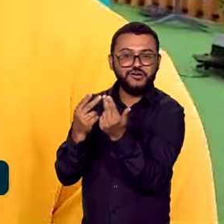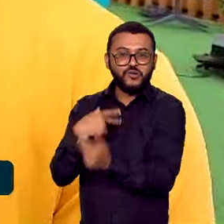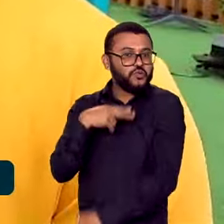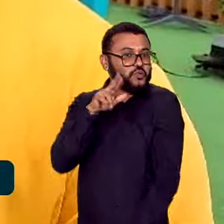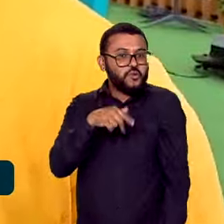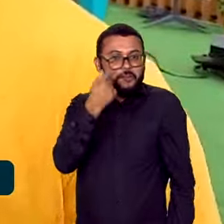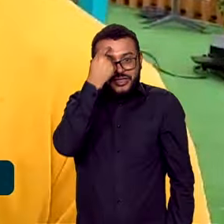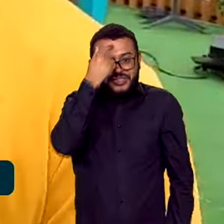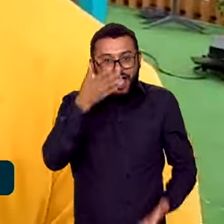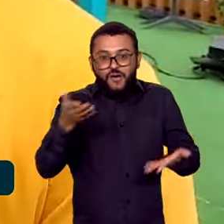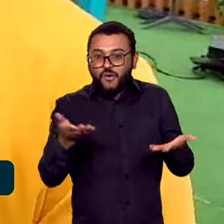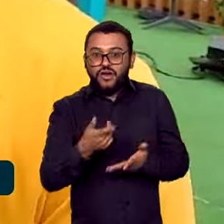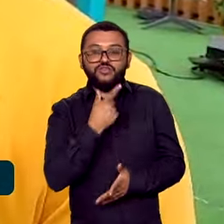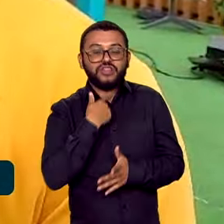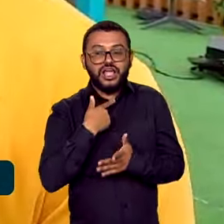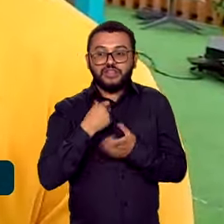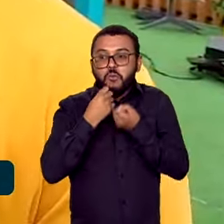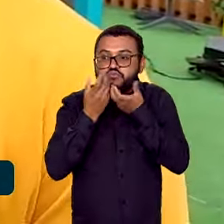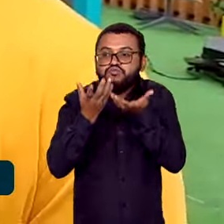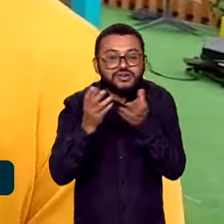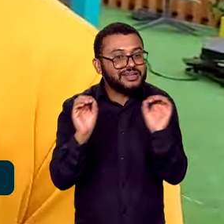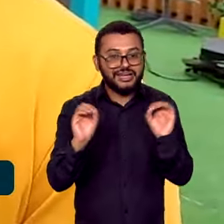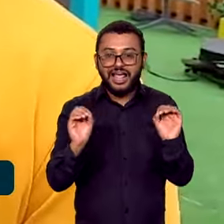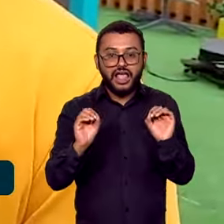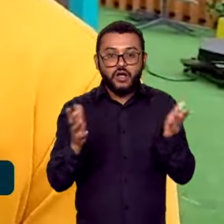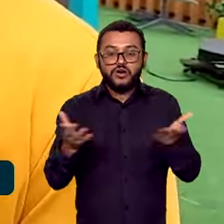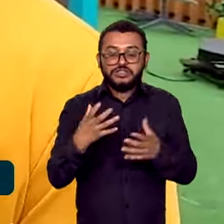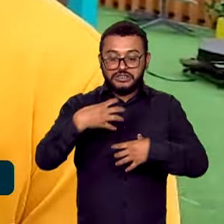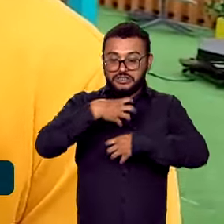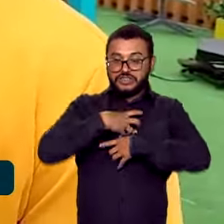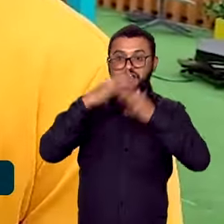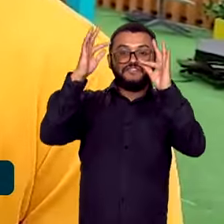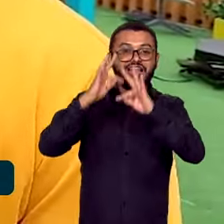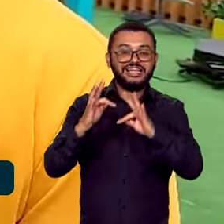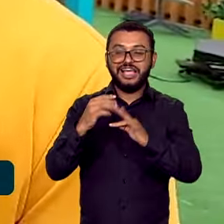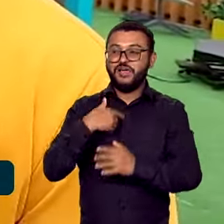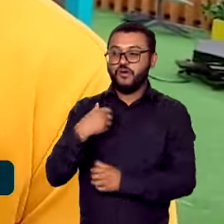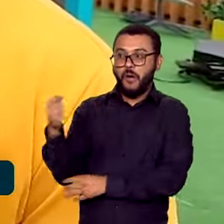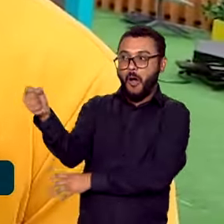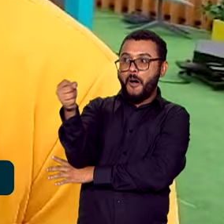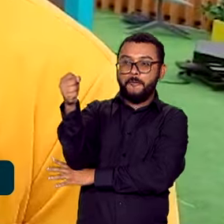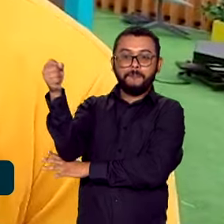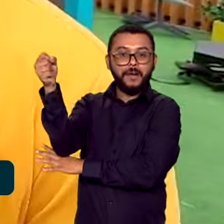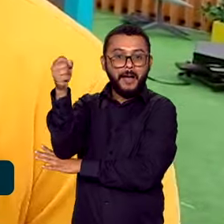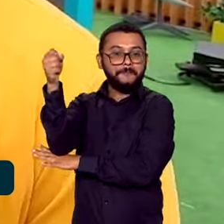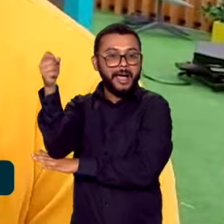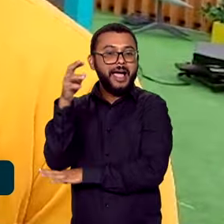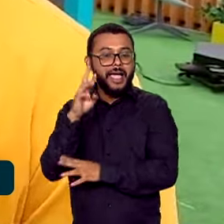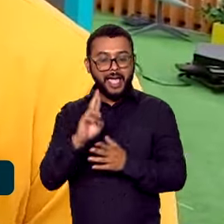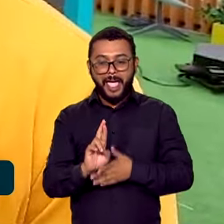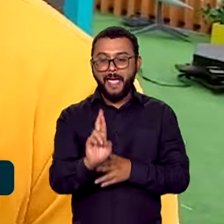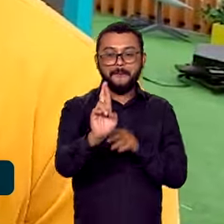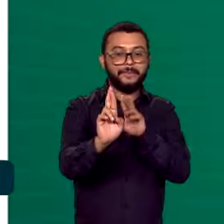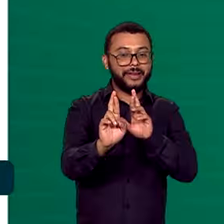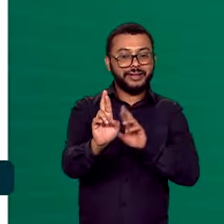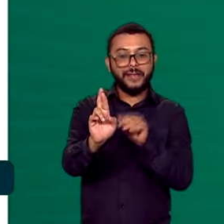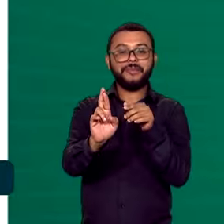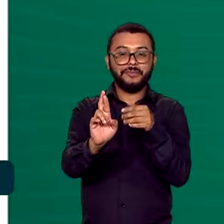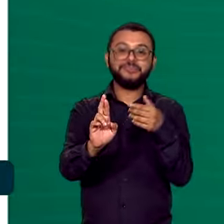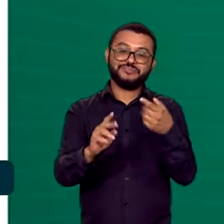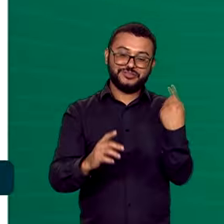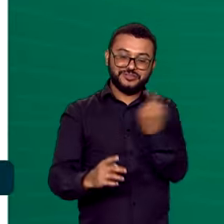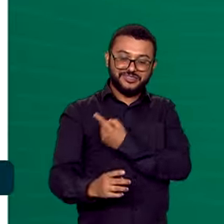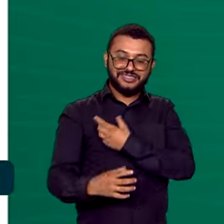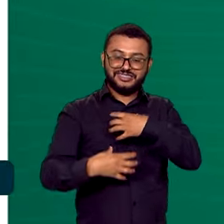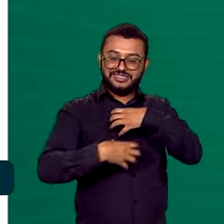esbocei essa vontade. E agora veio essa grata surpresa, estou muito feliz. Espero estar representando muito bem a nossa bandeira. Vim